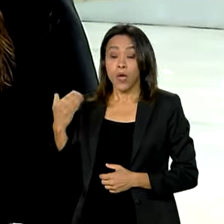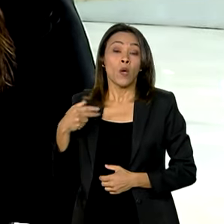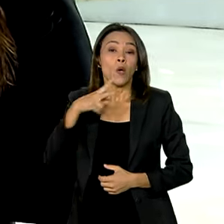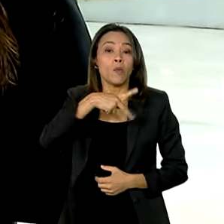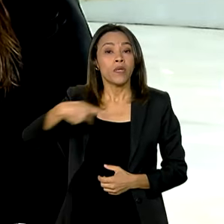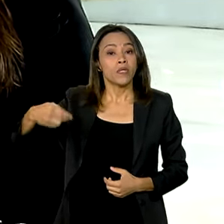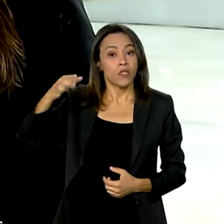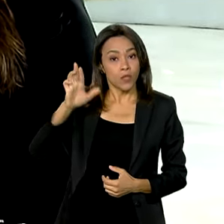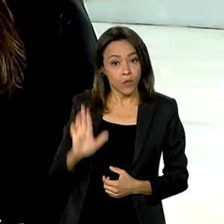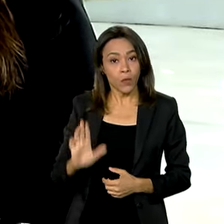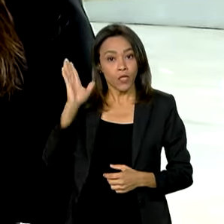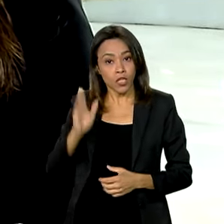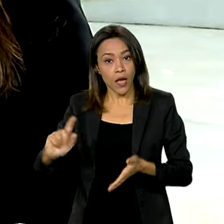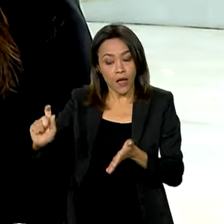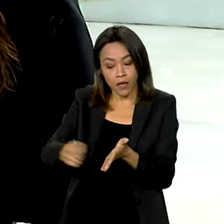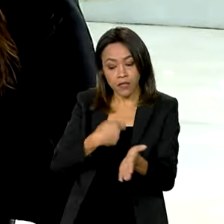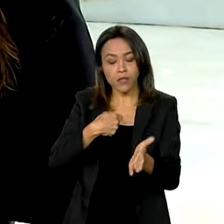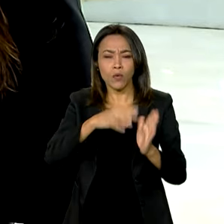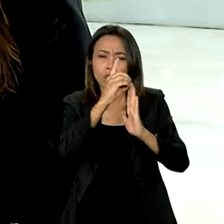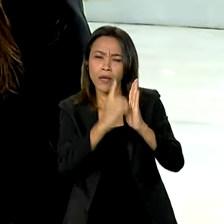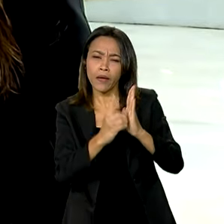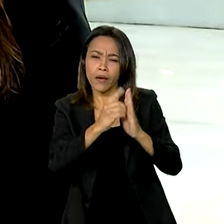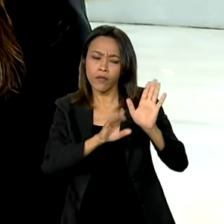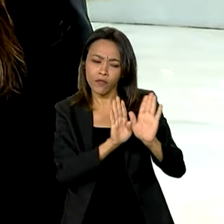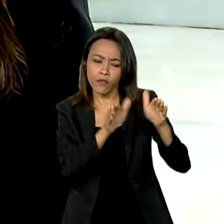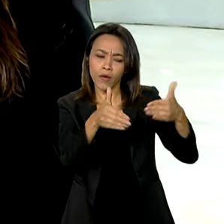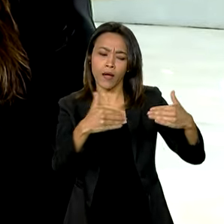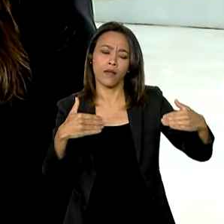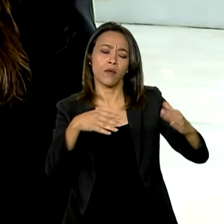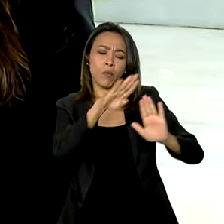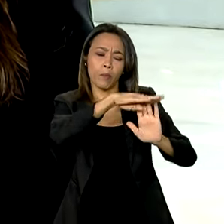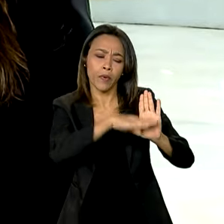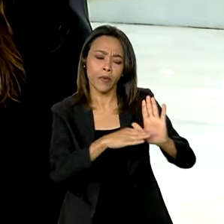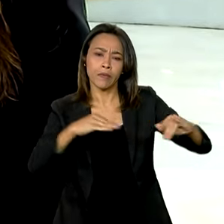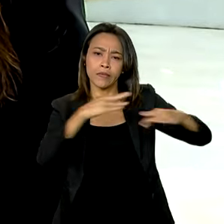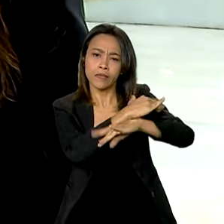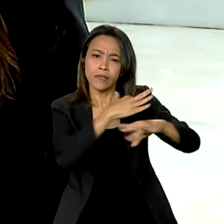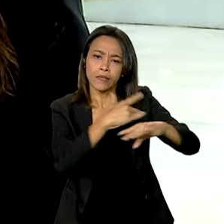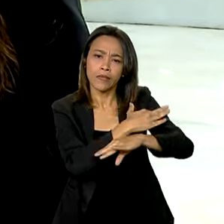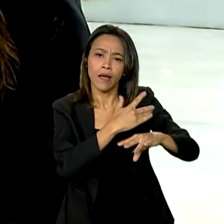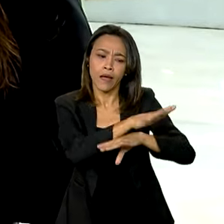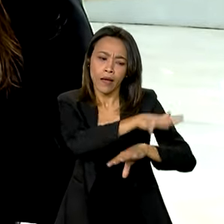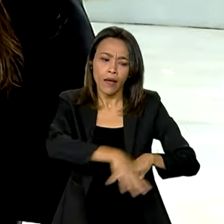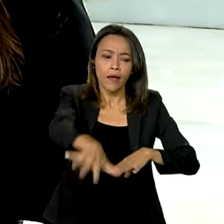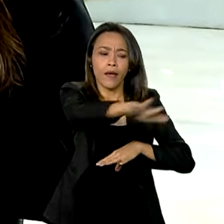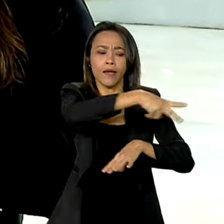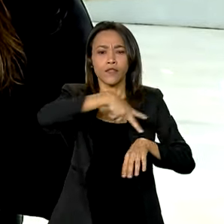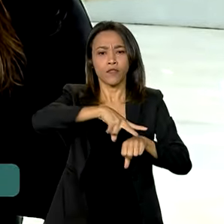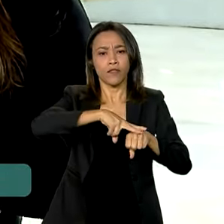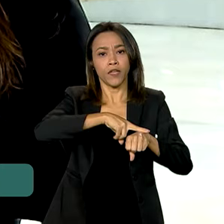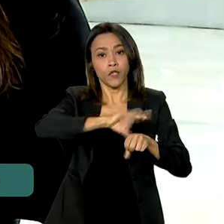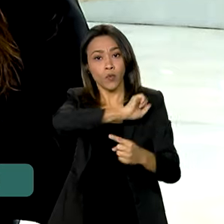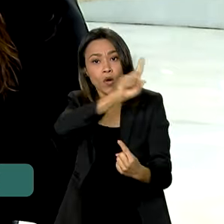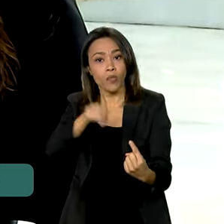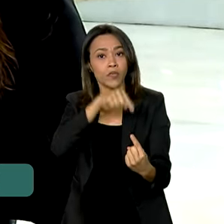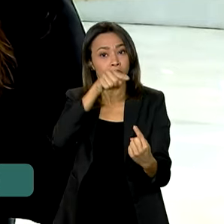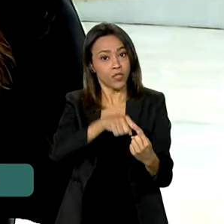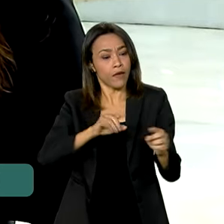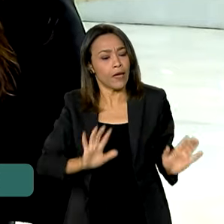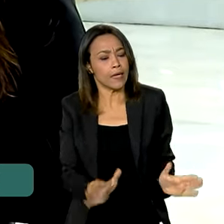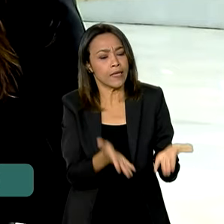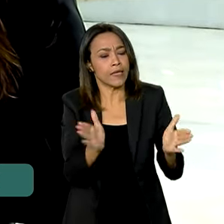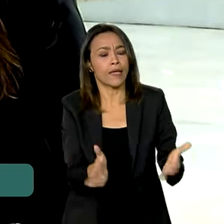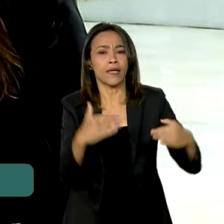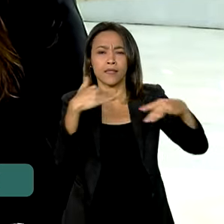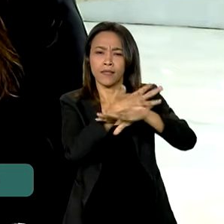assinou um decreto sobre o programa Cidades Verdes Resilientes. O programa tem como objetivo fortalecer as cidades